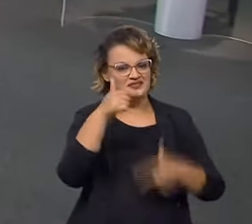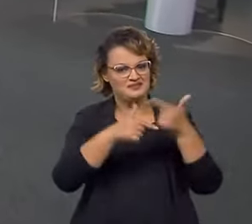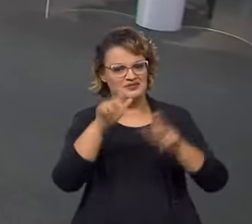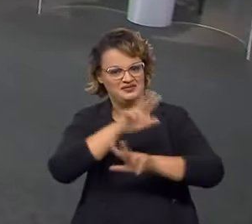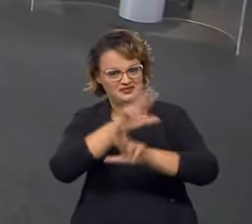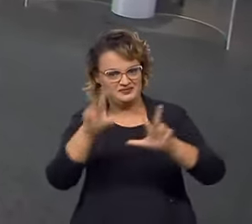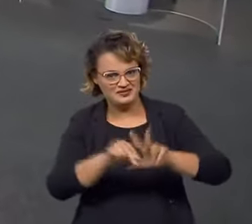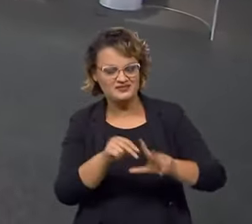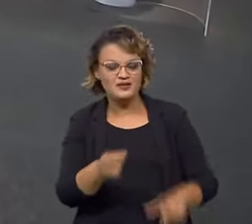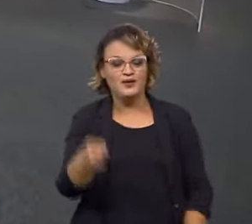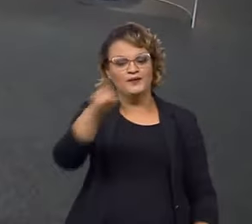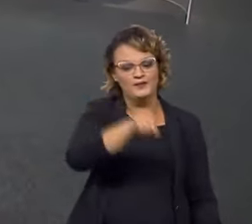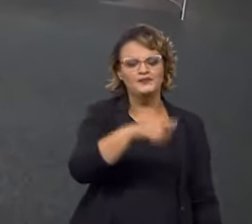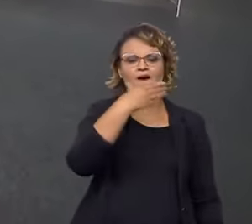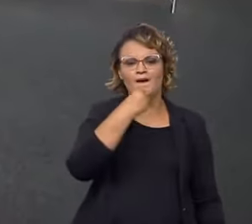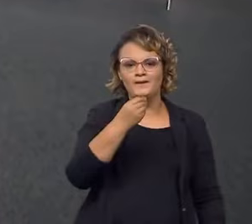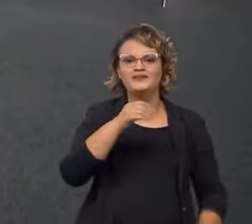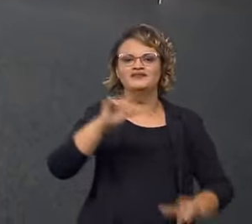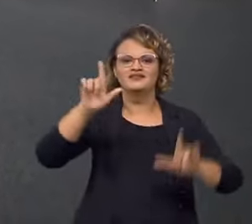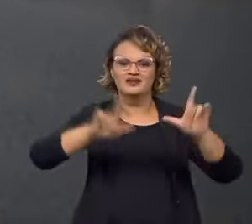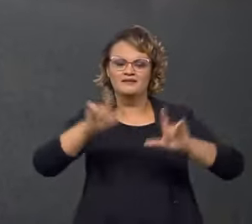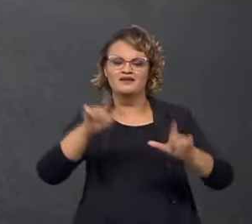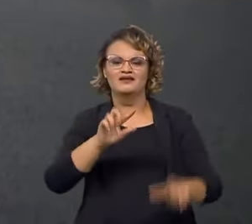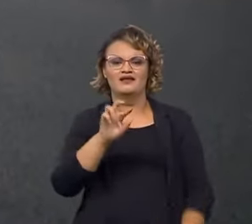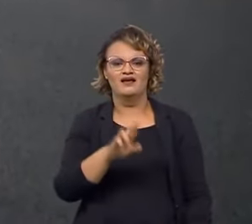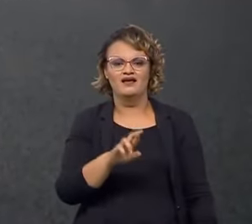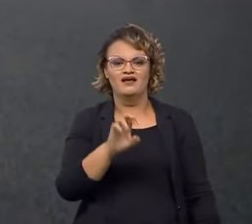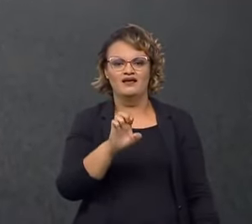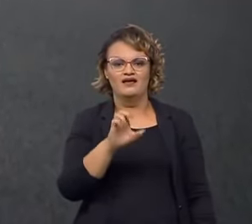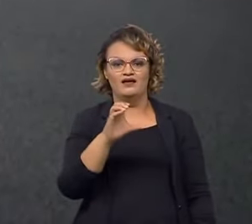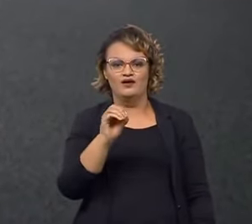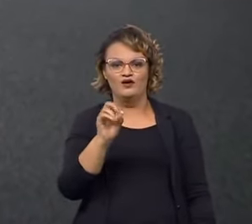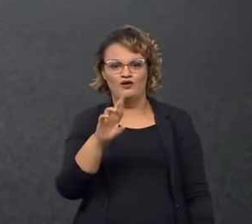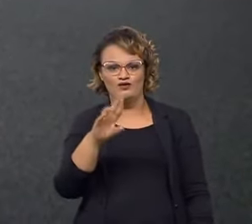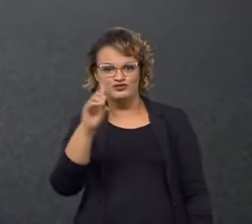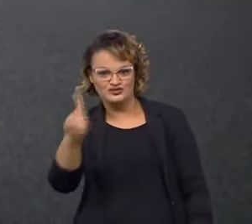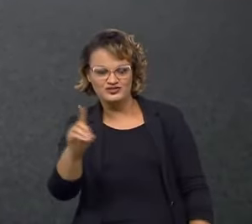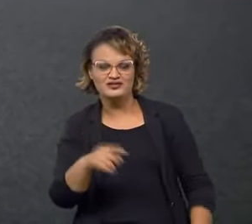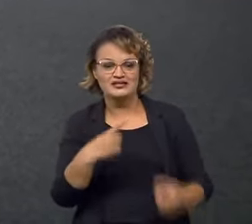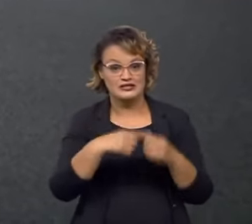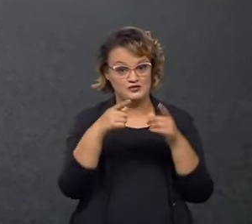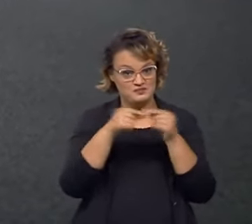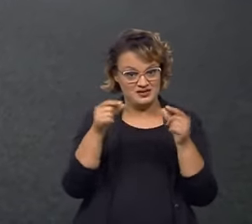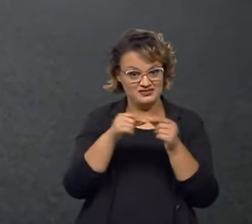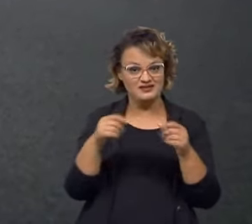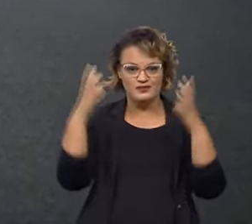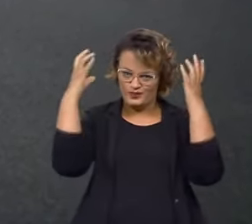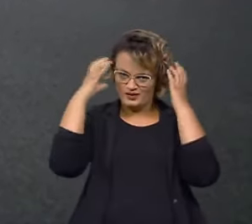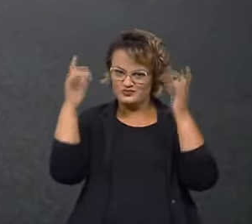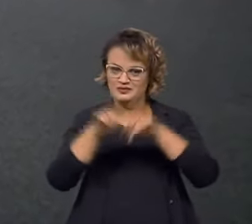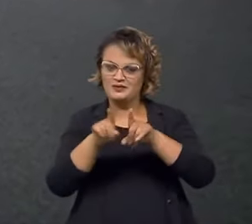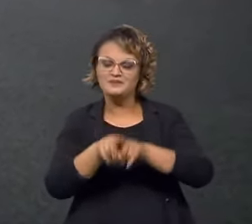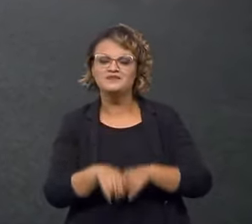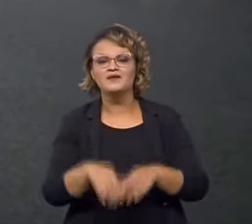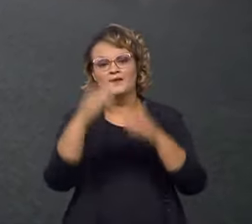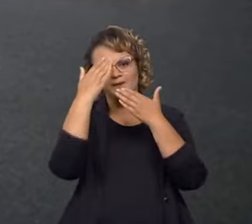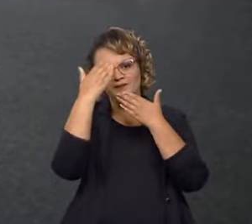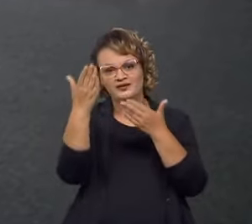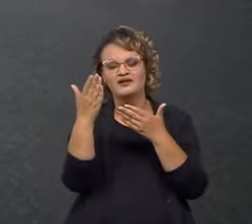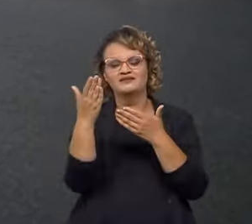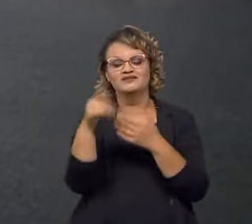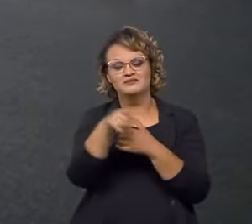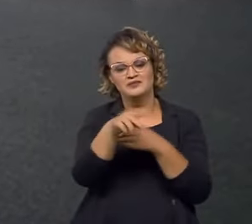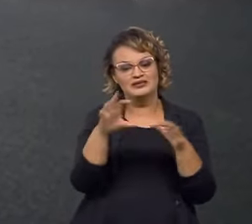e da Voz do Brasil, o Alessandro Saturno, repórter da Record TV Brasília e Rádio Mais Brasil News. Agradeço, inclusive, por